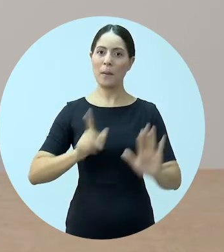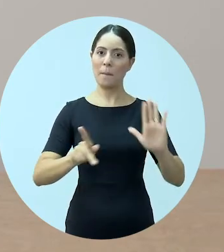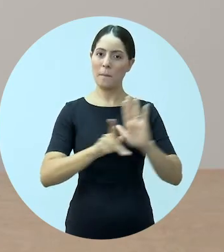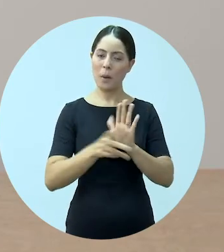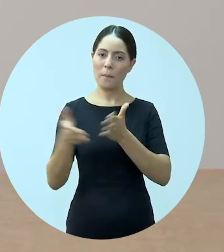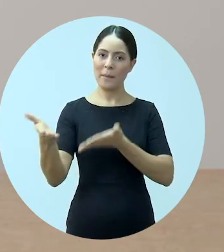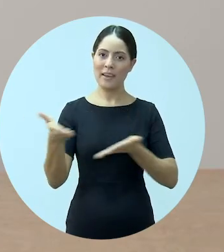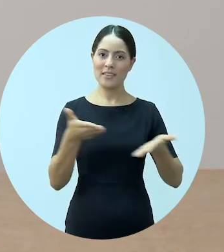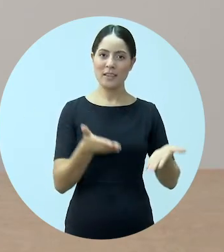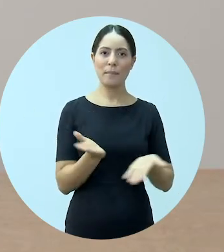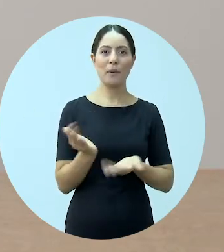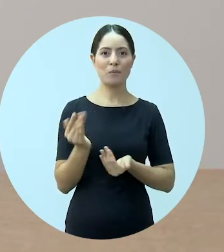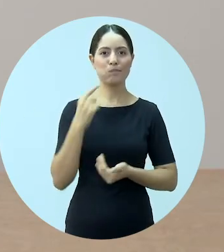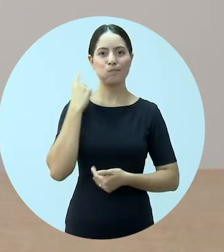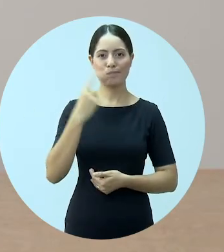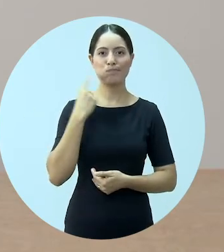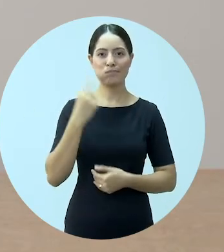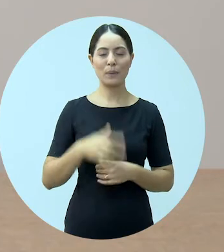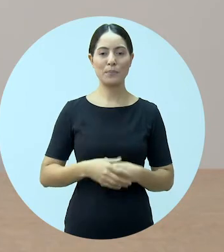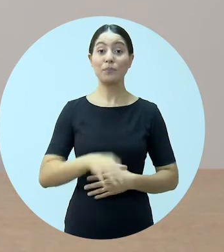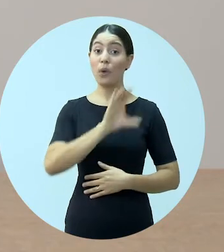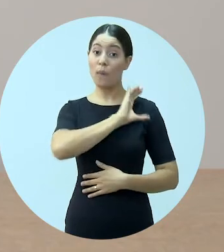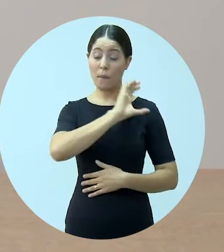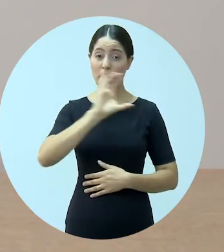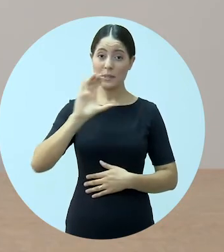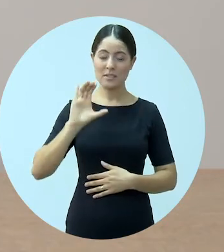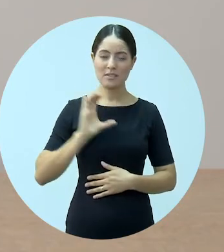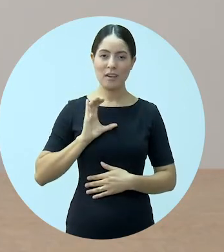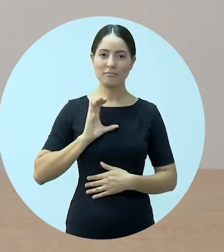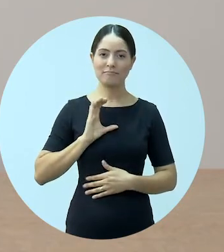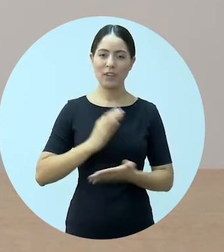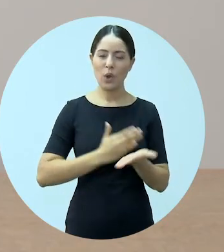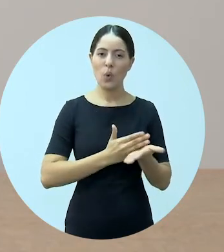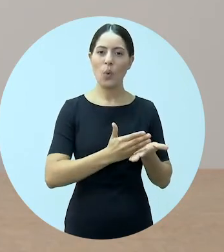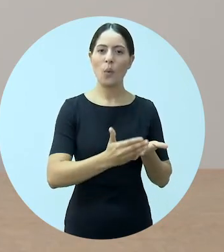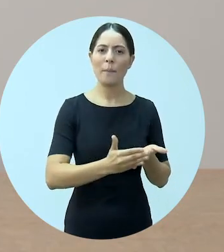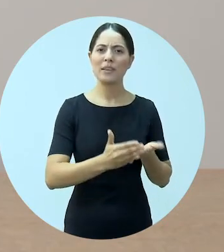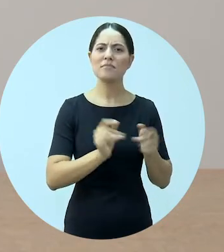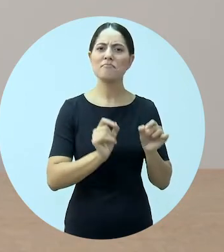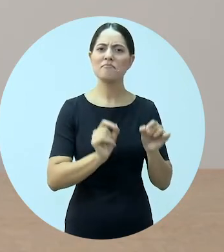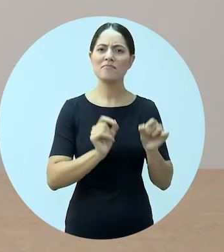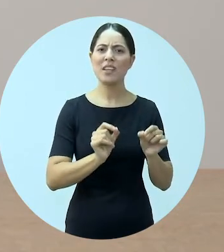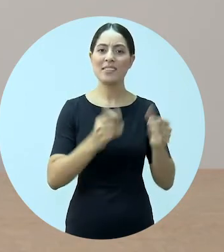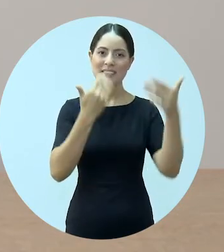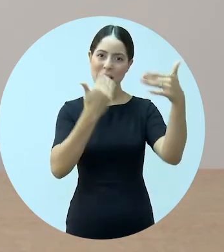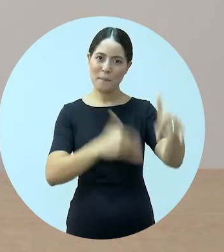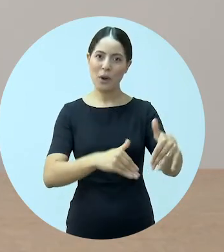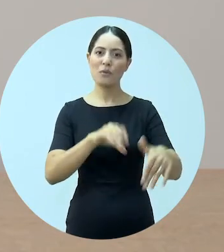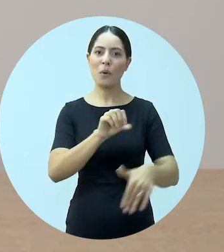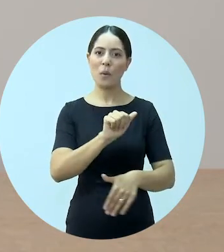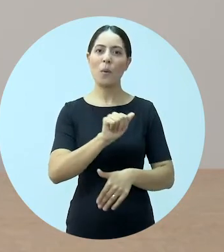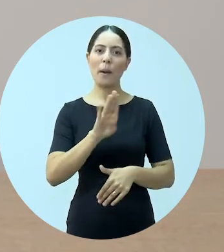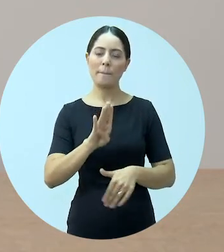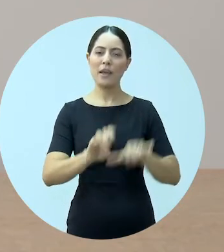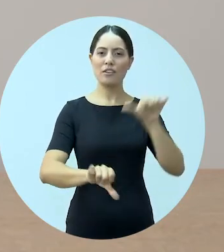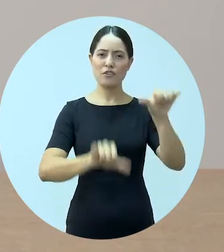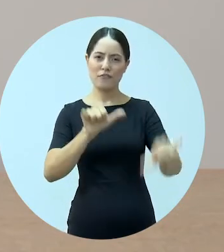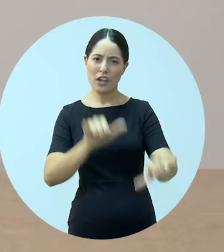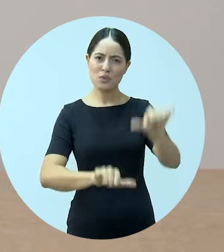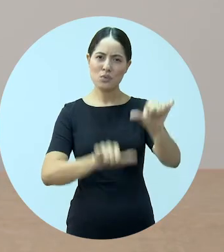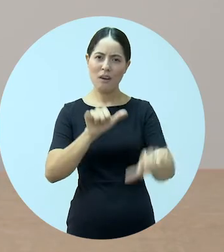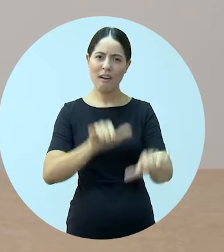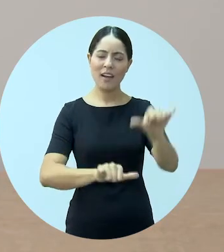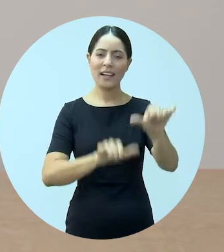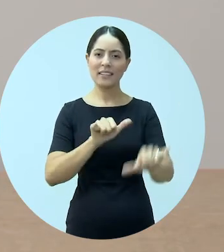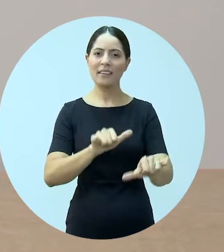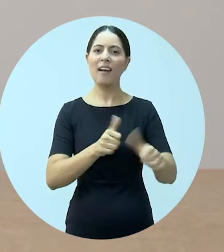Acolhimento à Jovem Advocacia. Essa comissão atua desde quando ocorrem os exames de ordem,